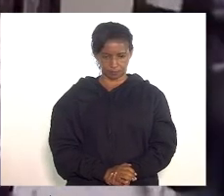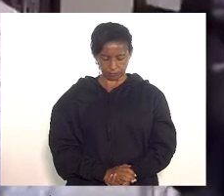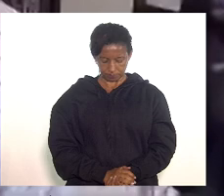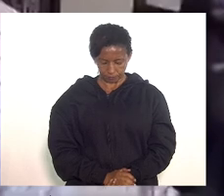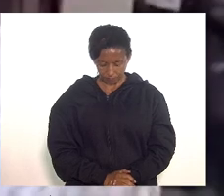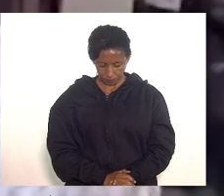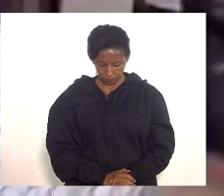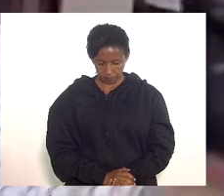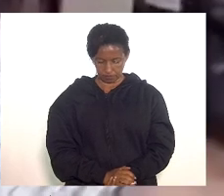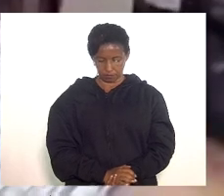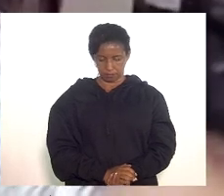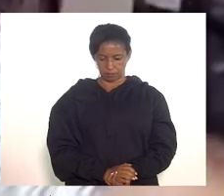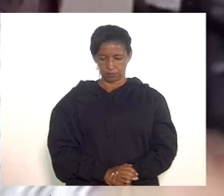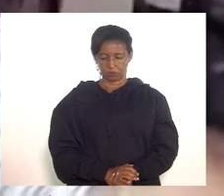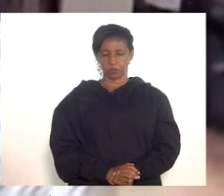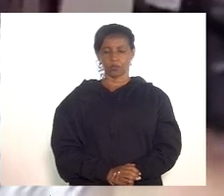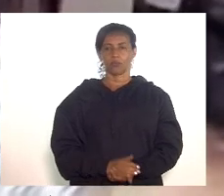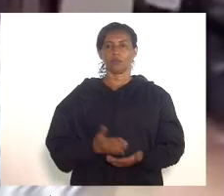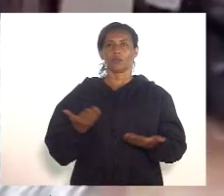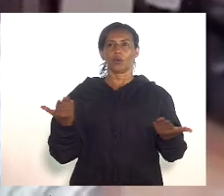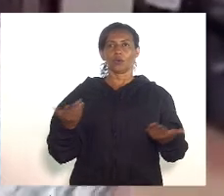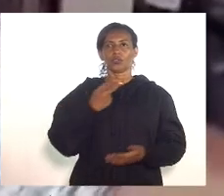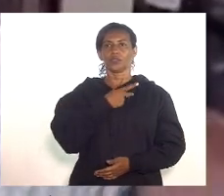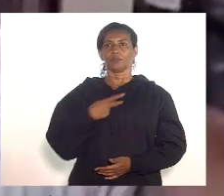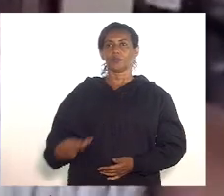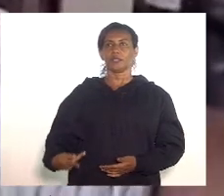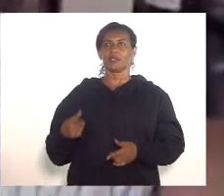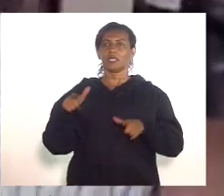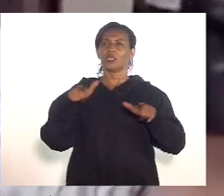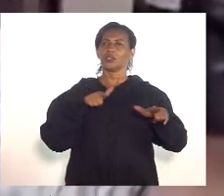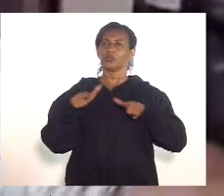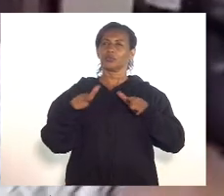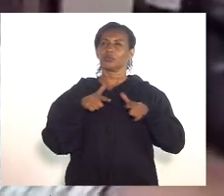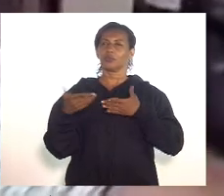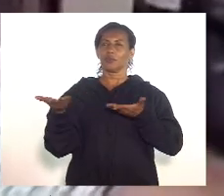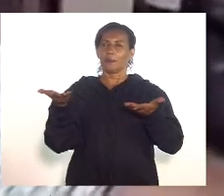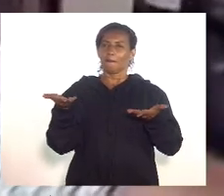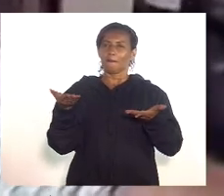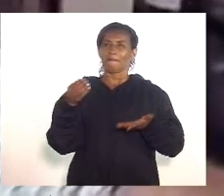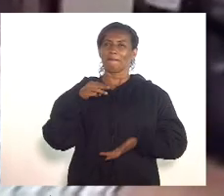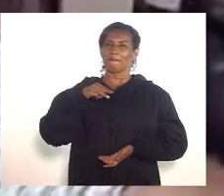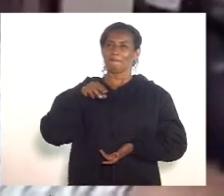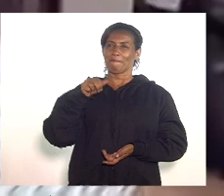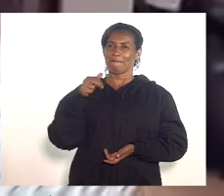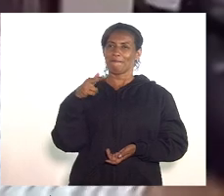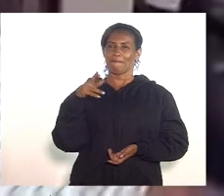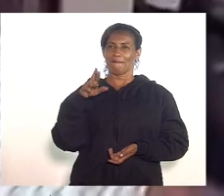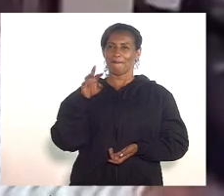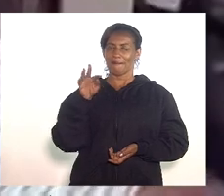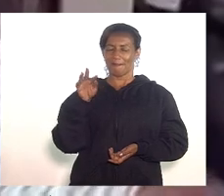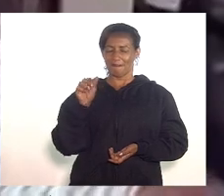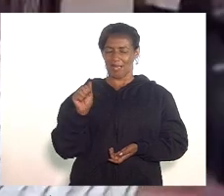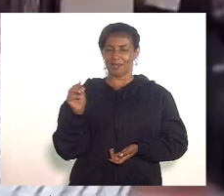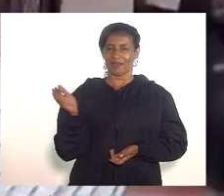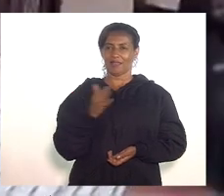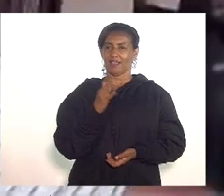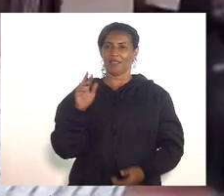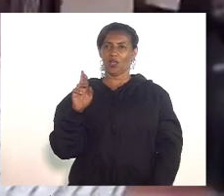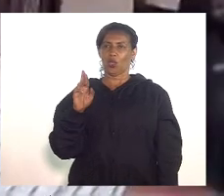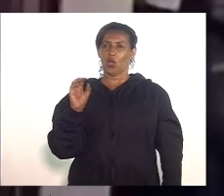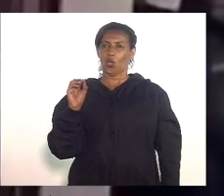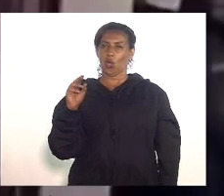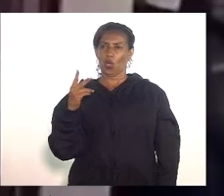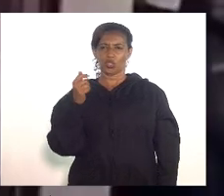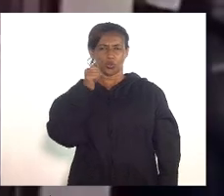trabalhos da sessão de hoje nobre deputada marta rocha senhoras deputadas